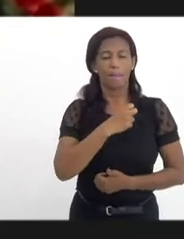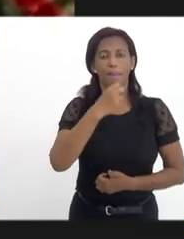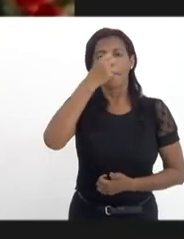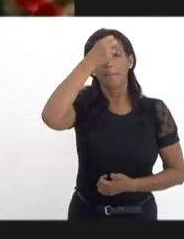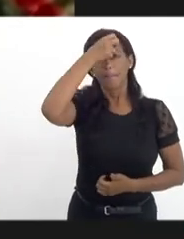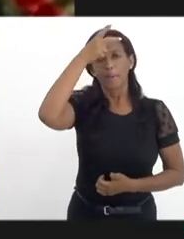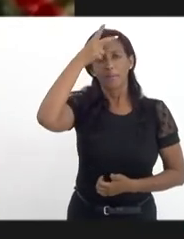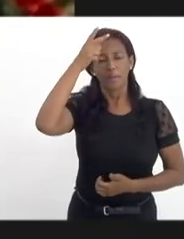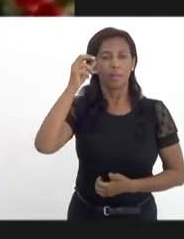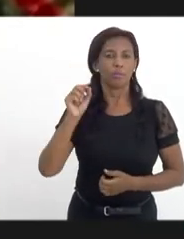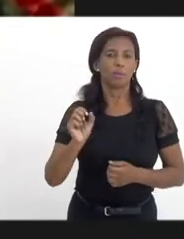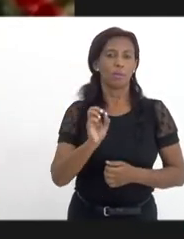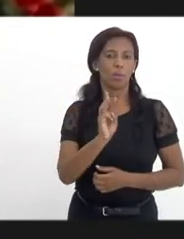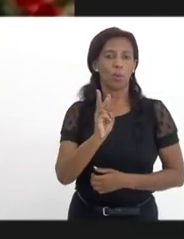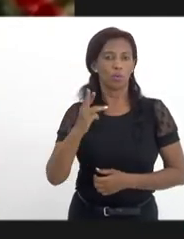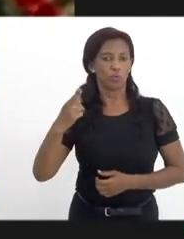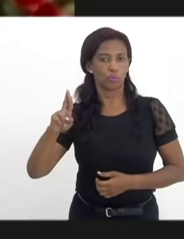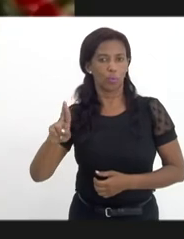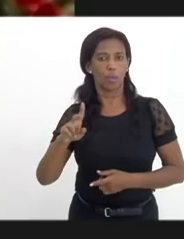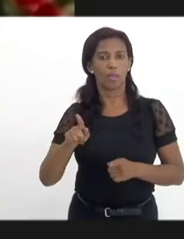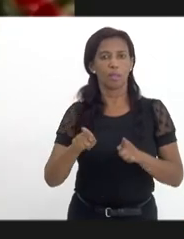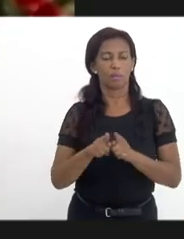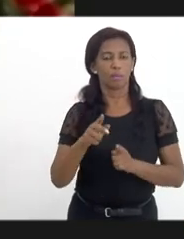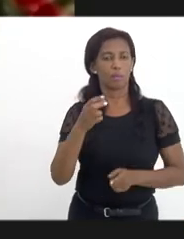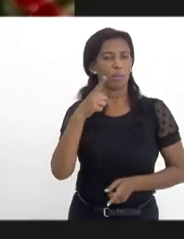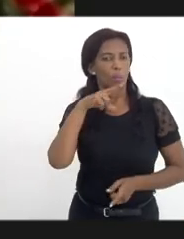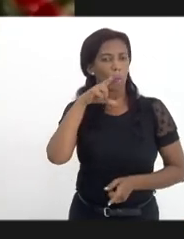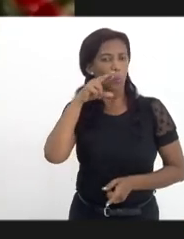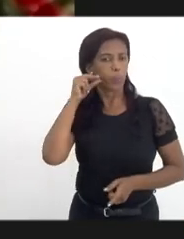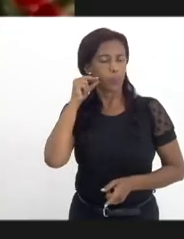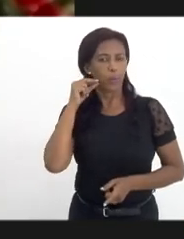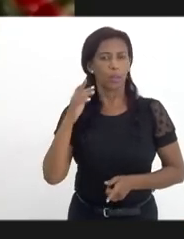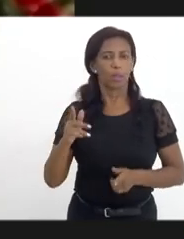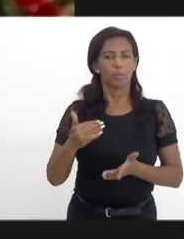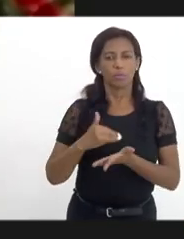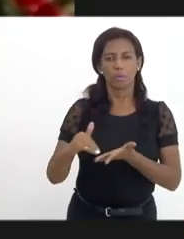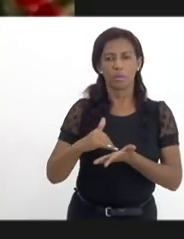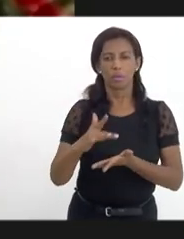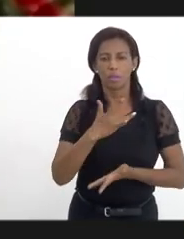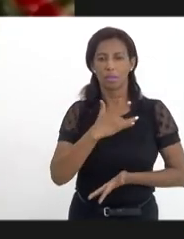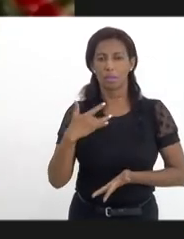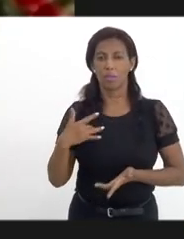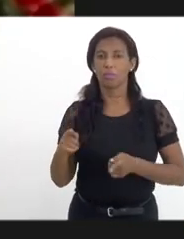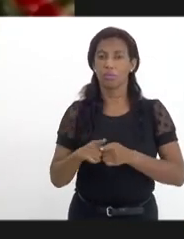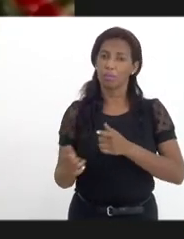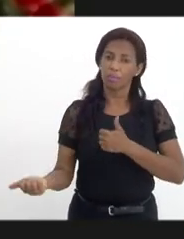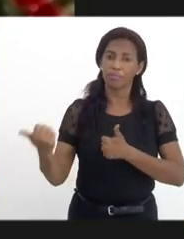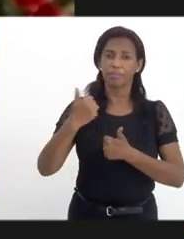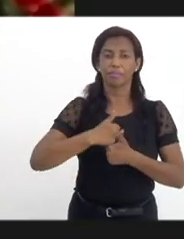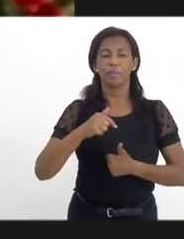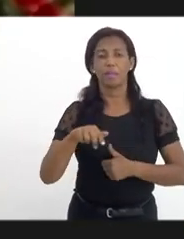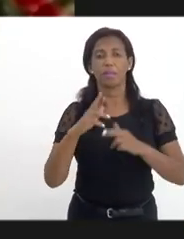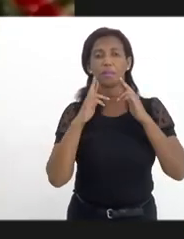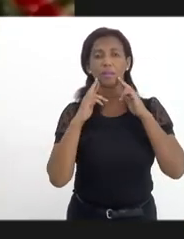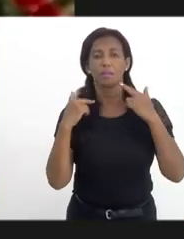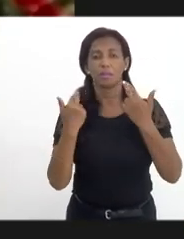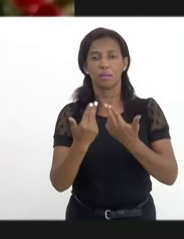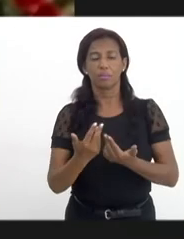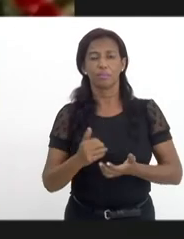Rosenberg Reis e o secretário de saúde que me pediu que o representasse nessa reunião.